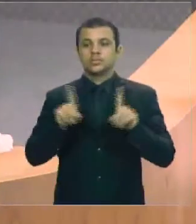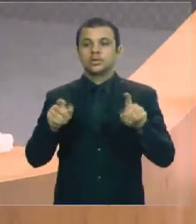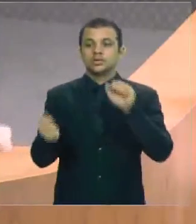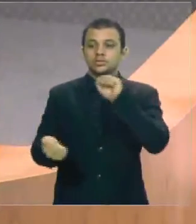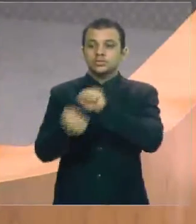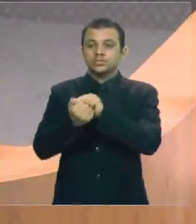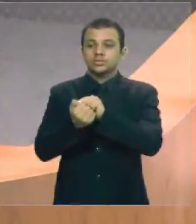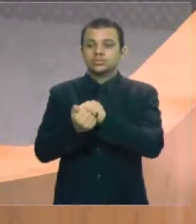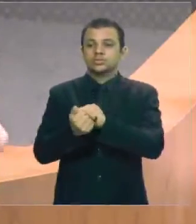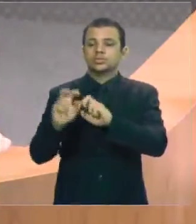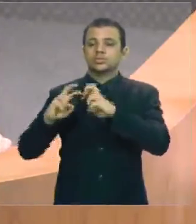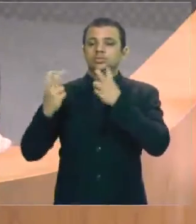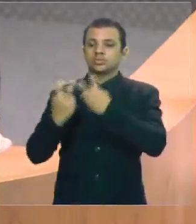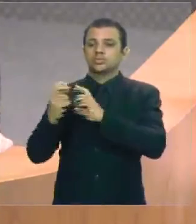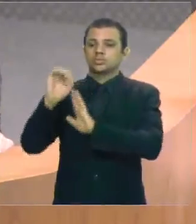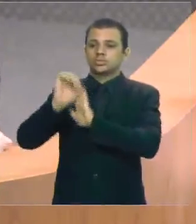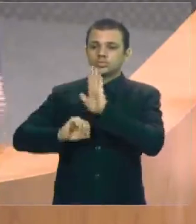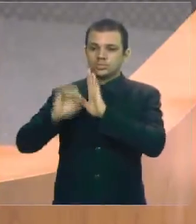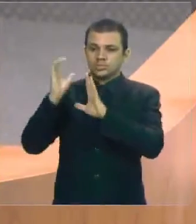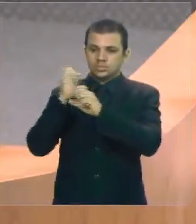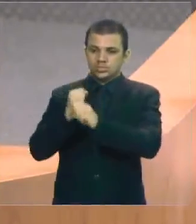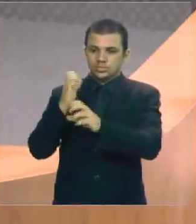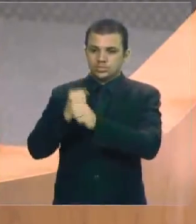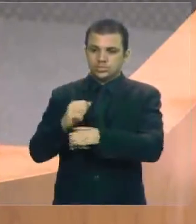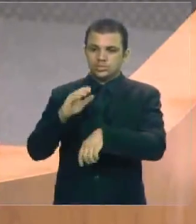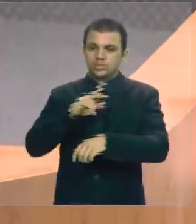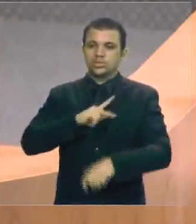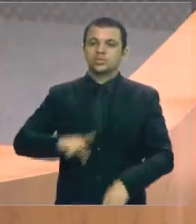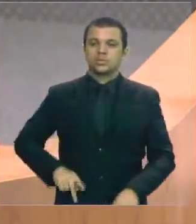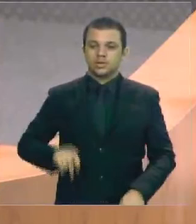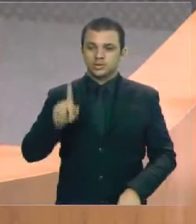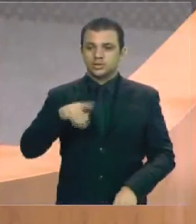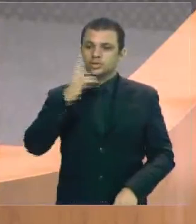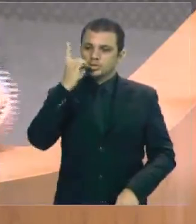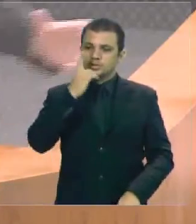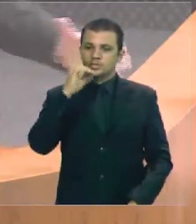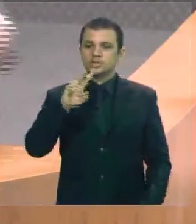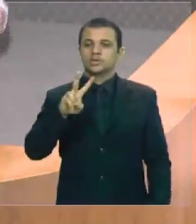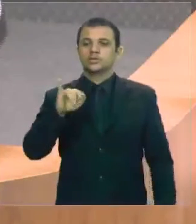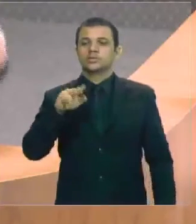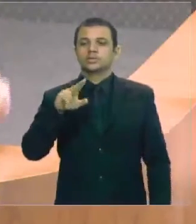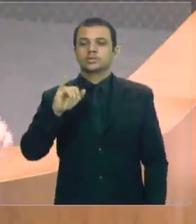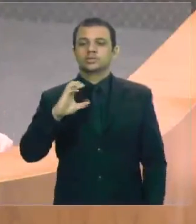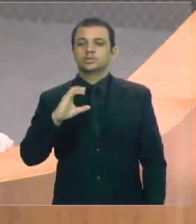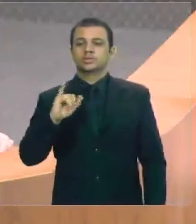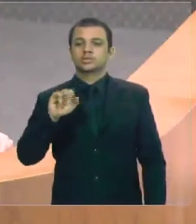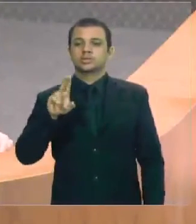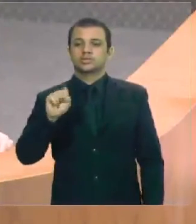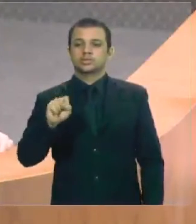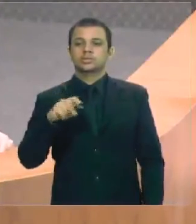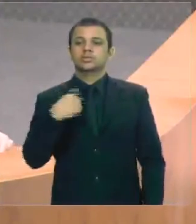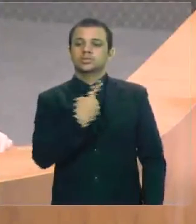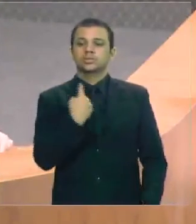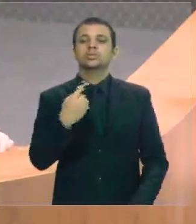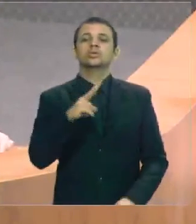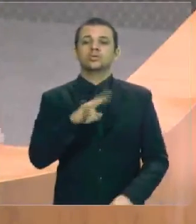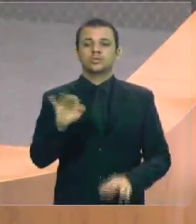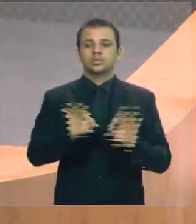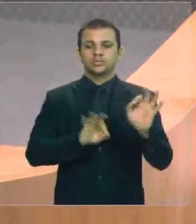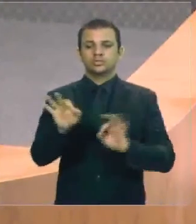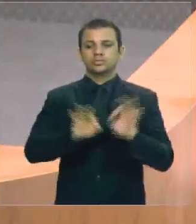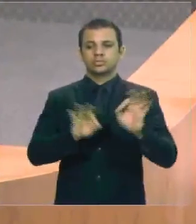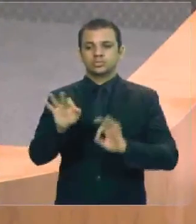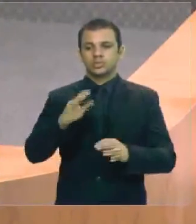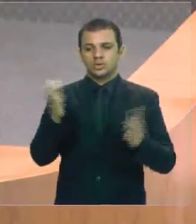a Comissão de Orçamento da qual o deputado Vinícius Louro preside. Então, nós vamos fazer essa organização hoje à tarde